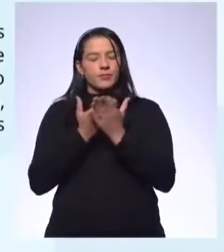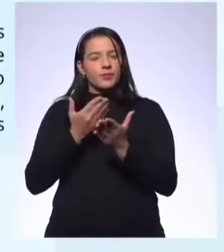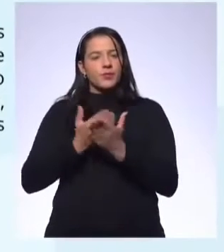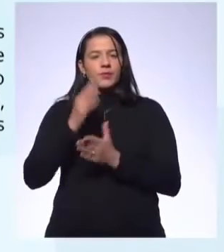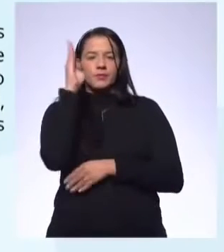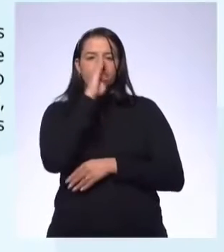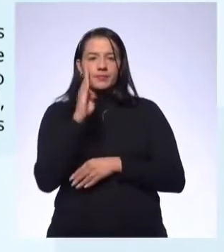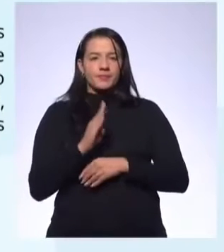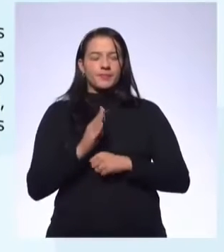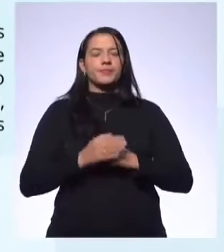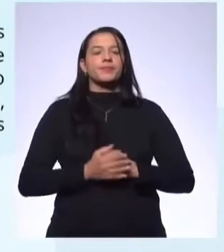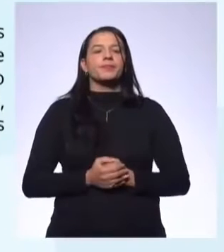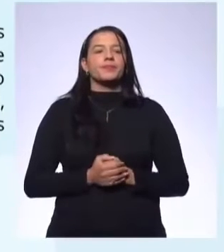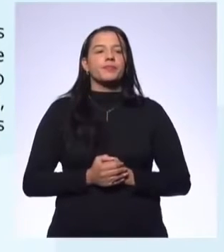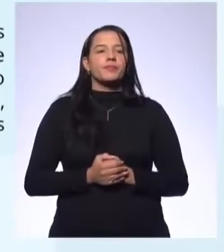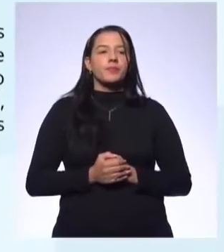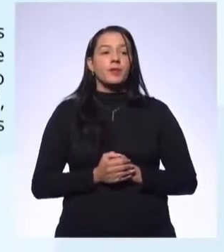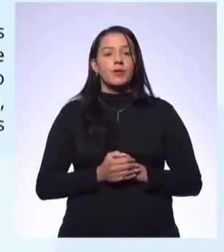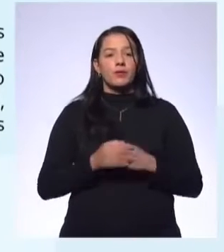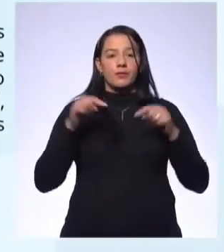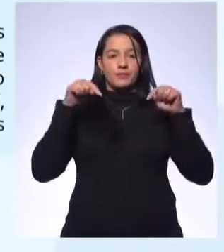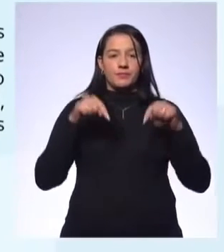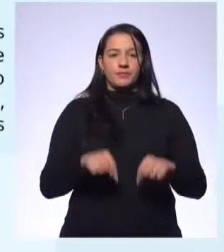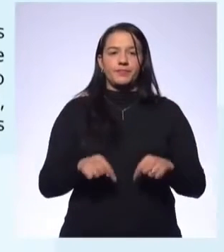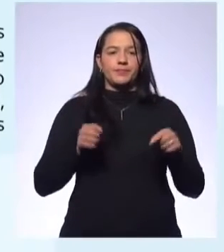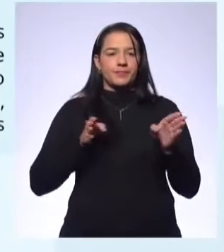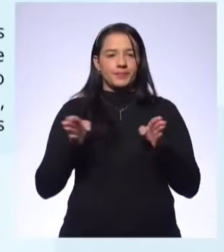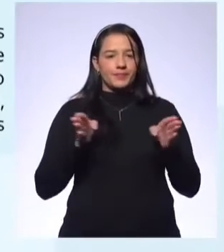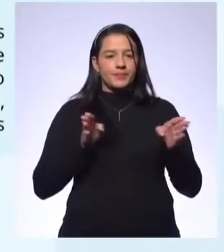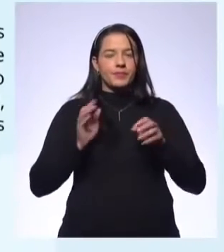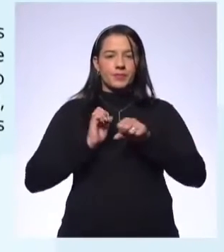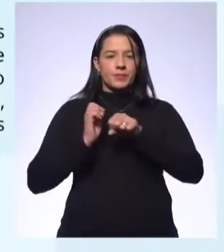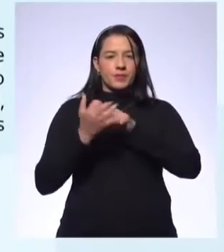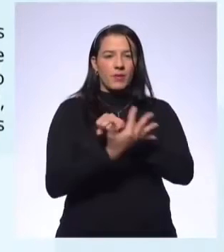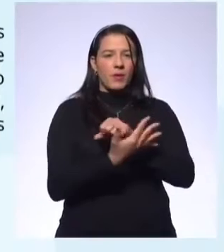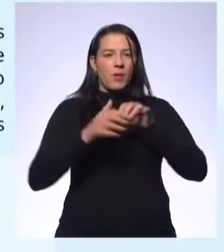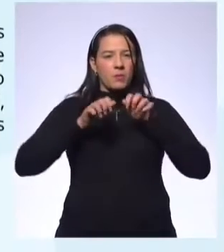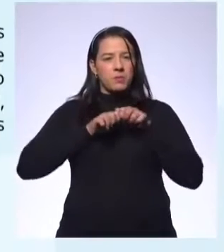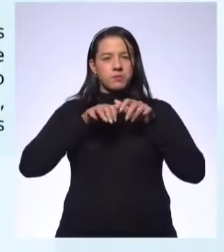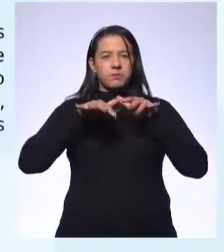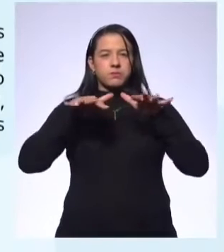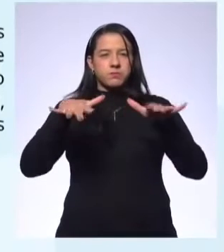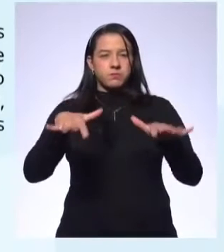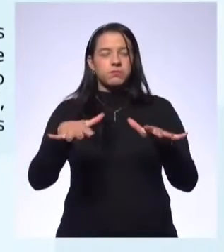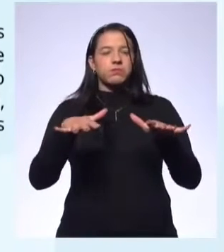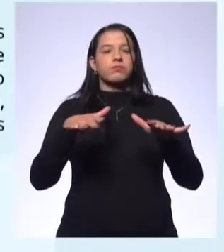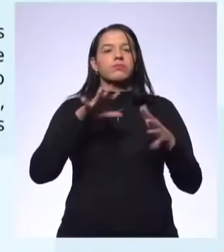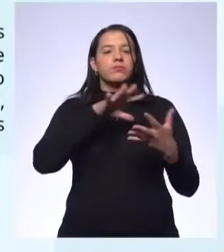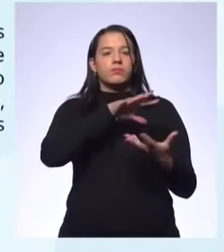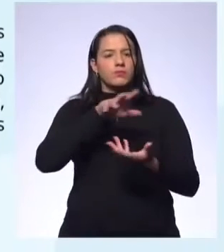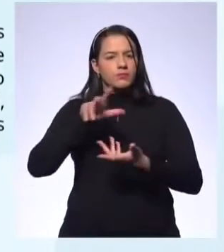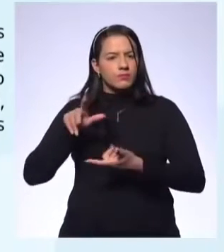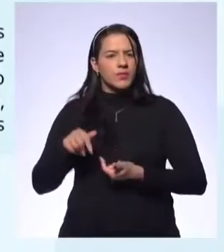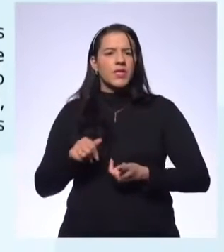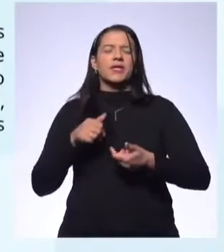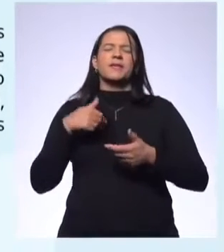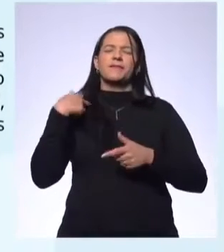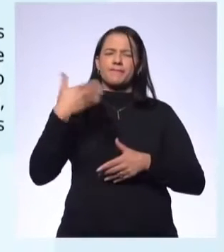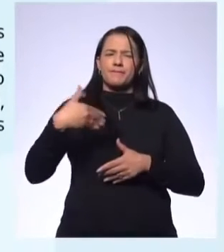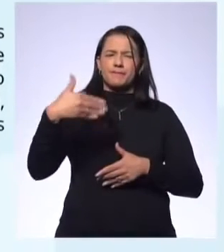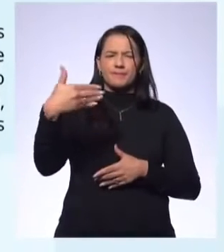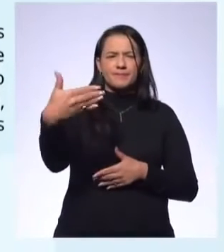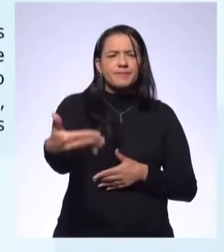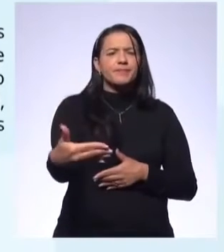Tayana. Então, vamos lá. A pandemia de coronavírus se assolou no mundo em 2020. Deixará, por muitas décadas,